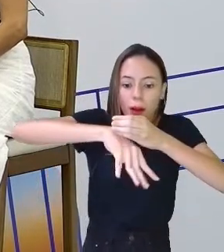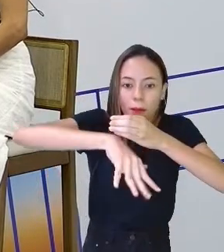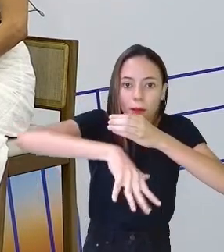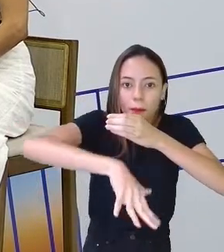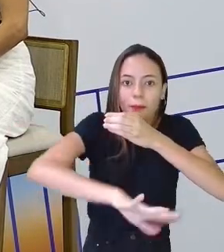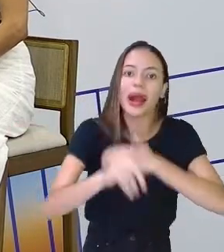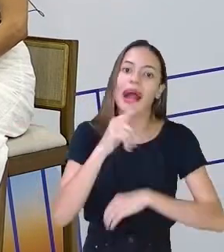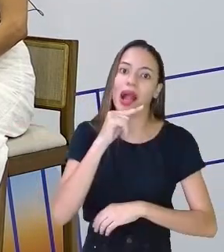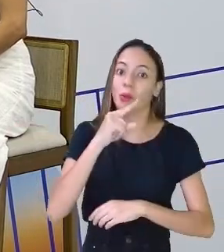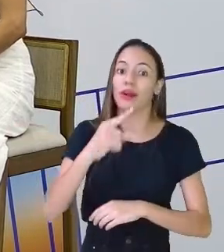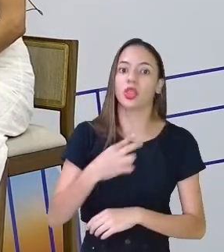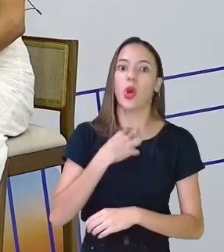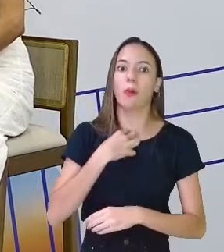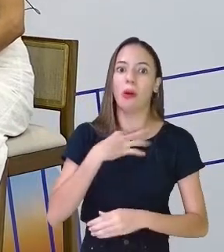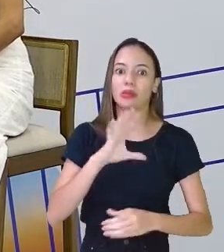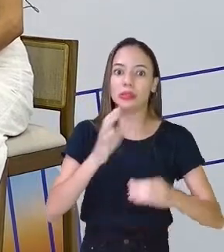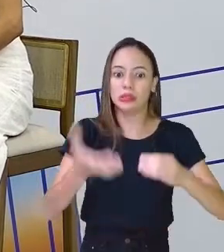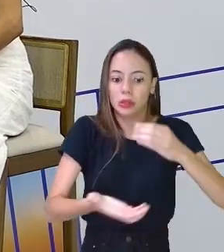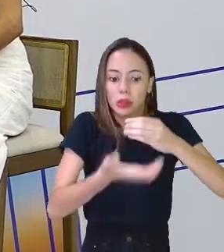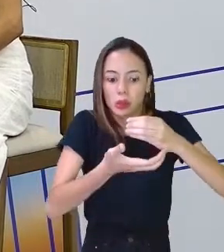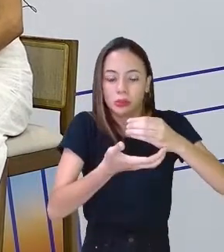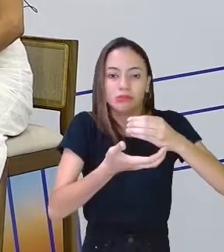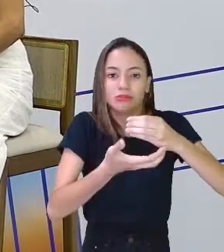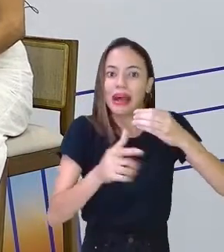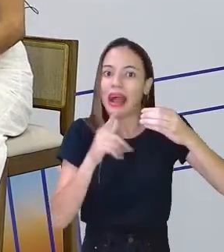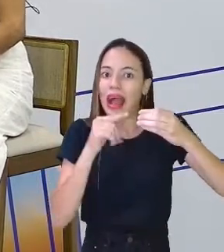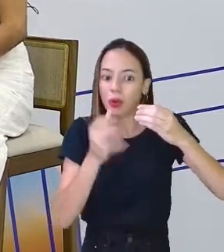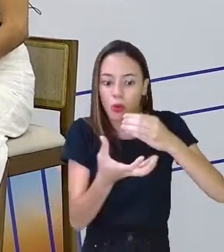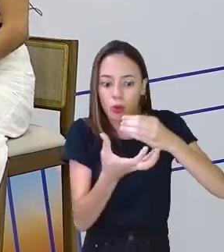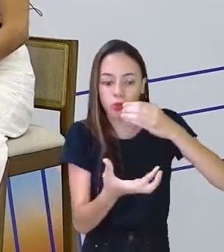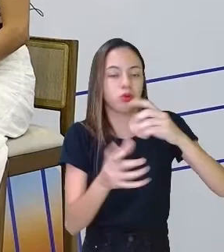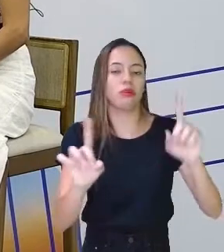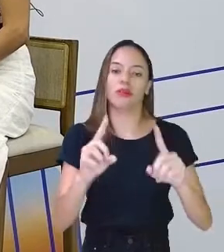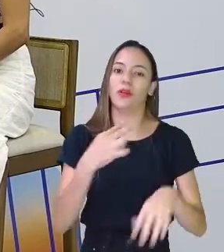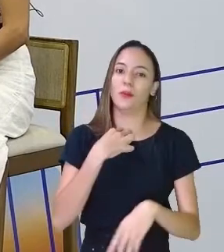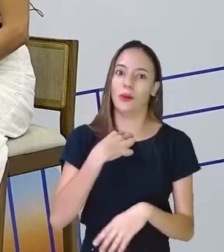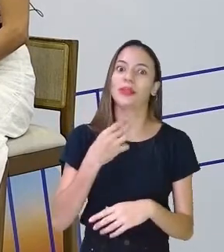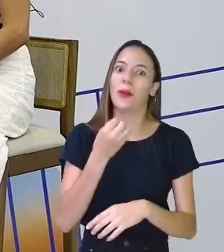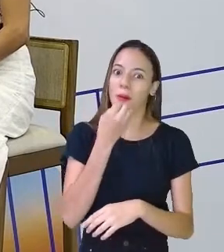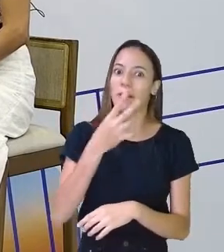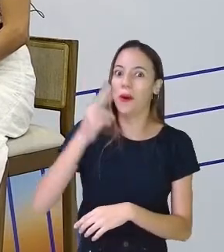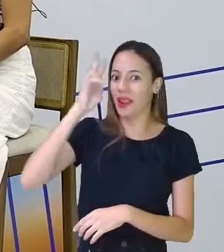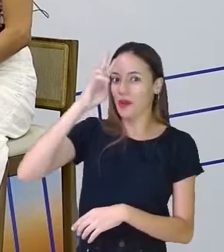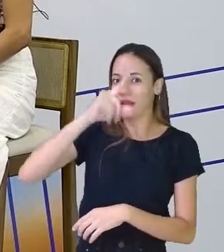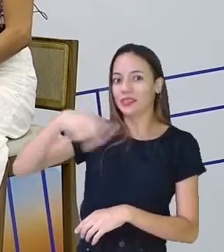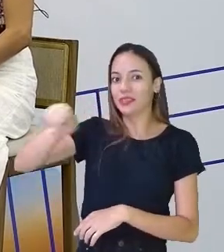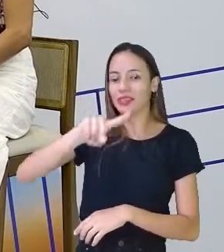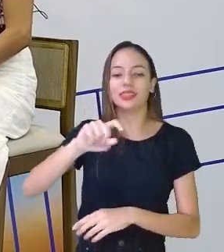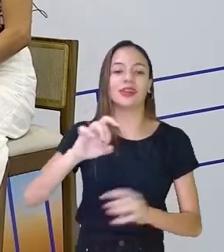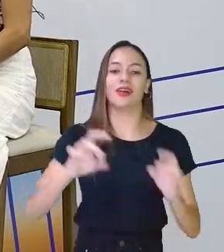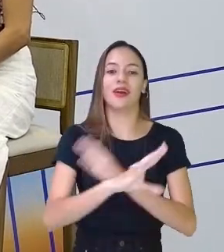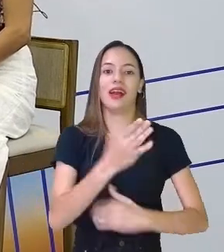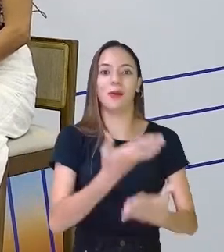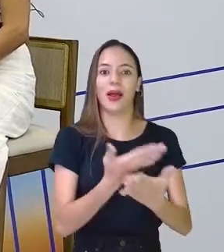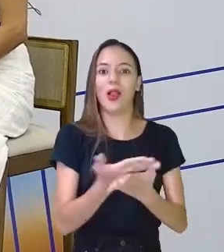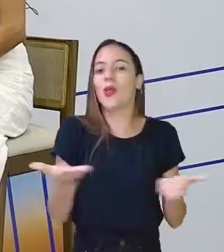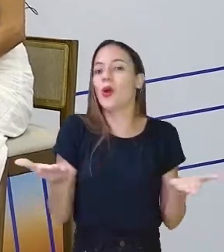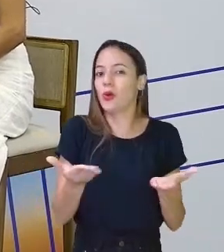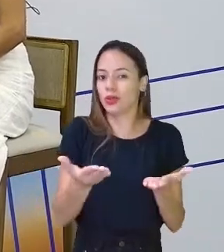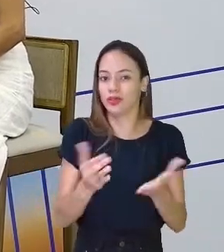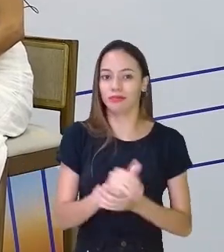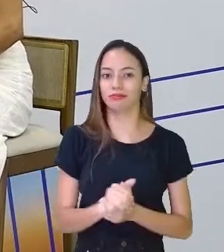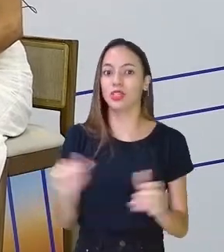acumular água. Tá aí, um lembrete aí pra gente finalizar nossa aula de hoje. Isso. Juntos contra a dengue. Isso.